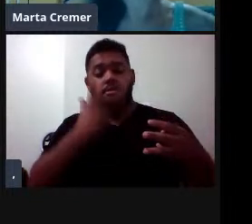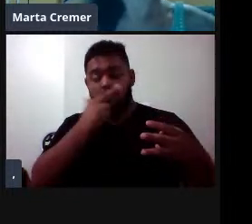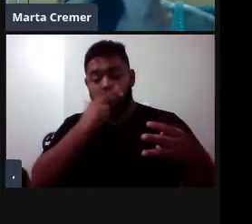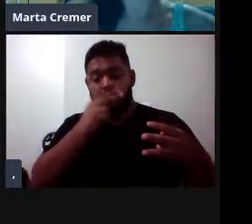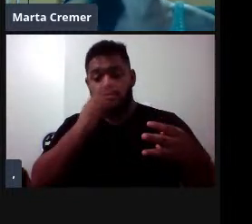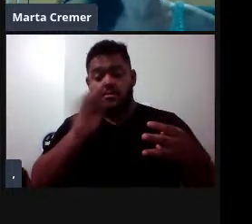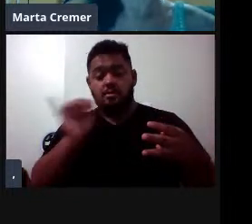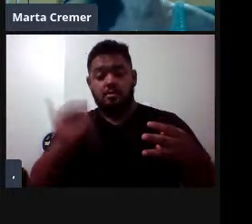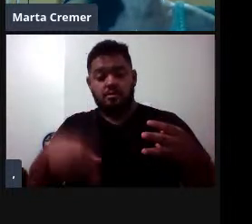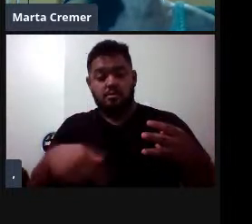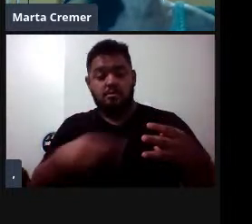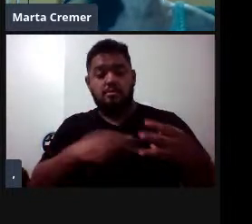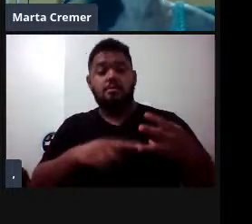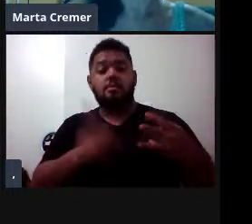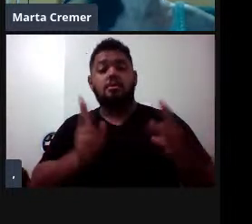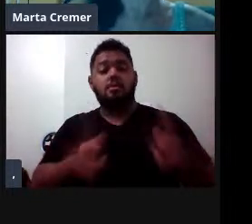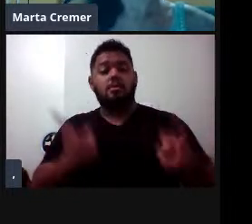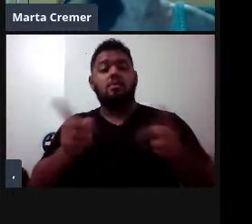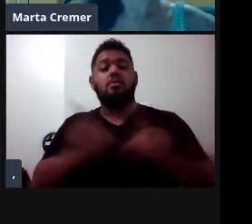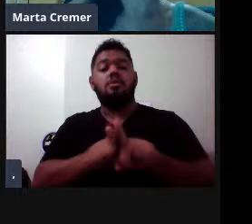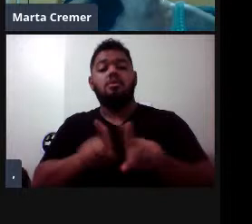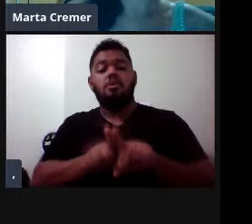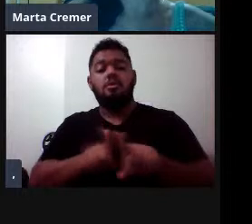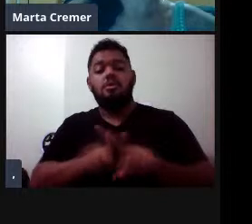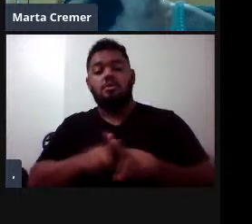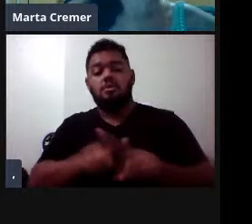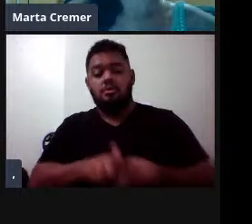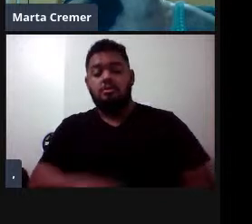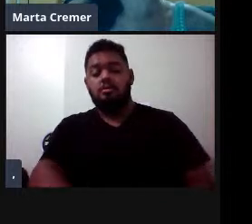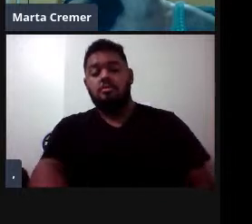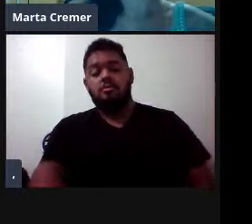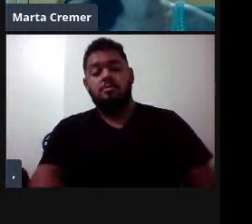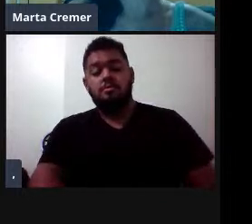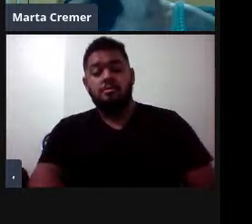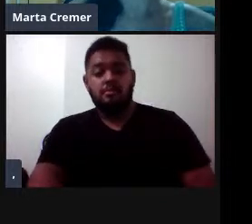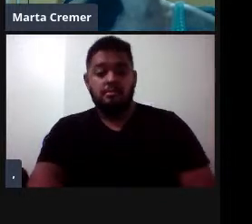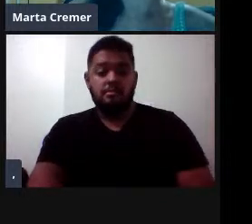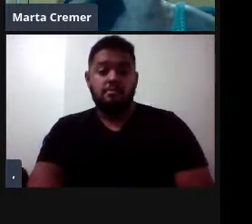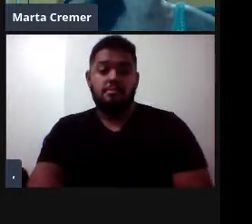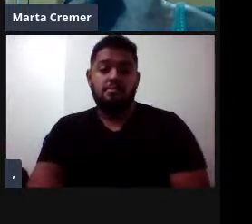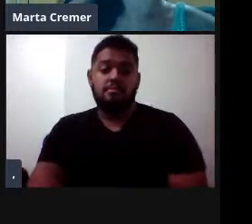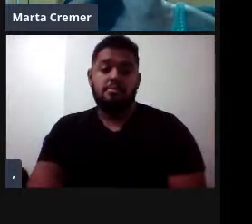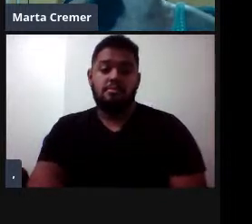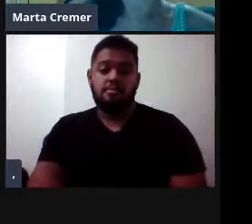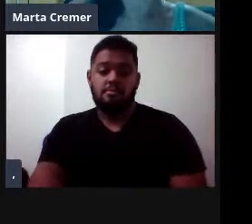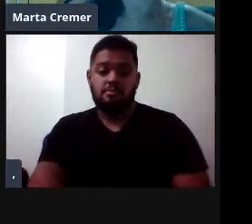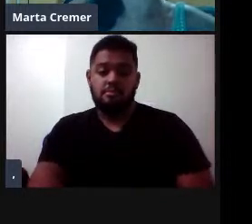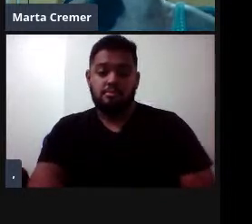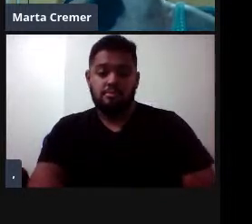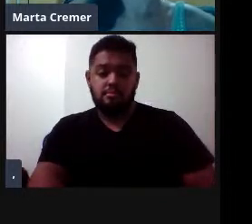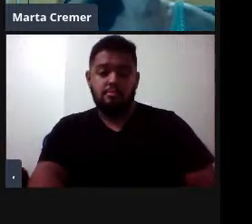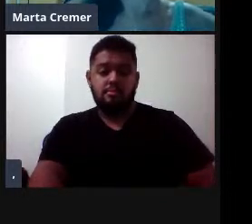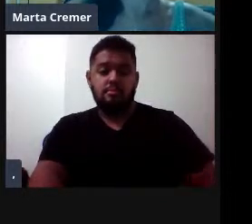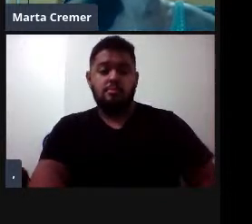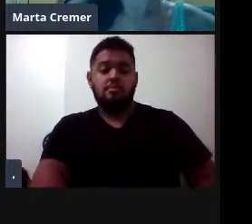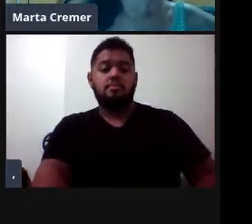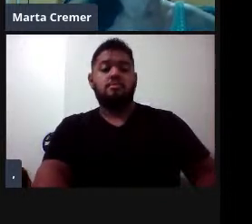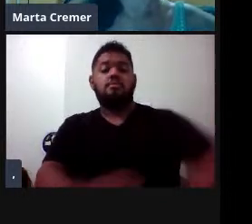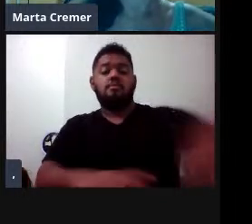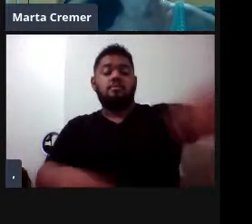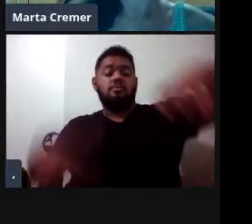então aqui se mantendo nessas latitudes médias a latitudes altas, né, então